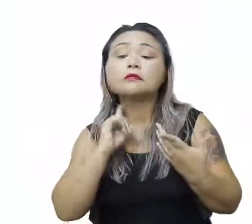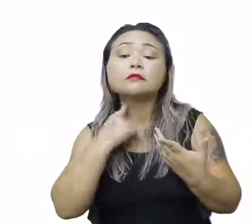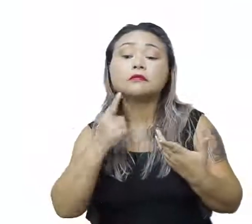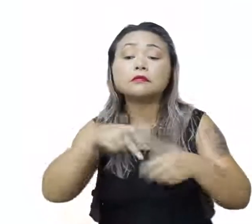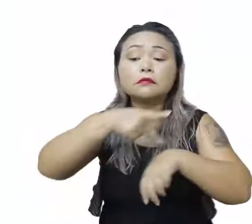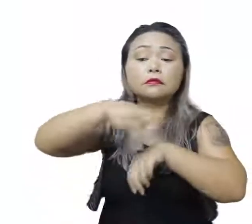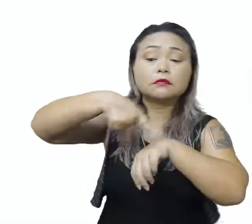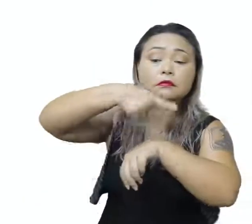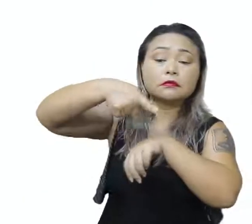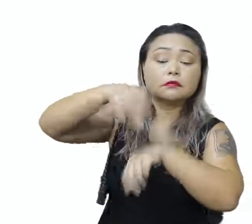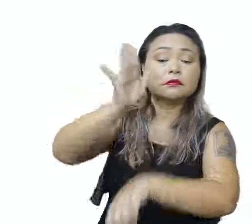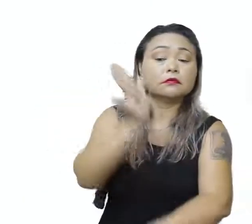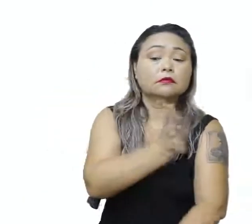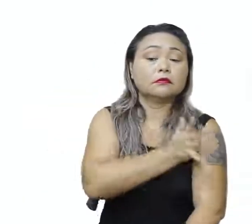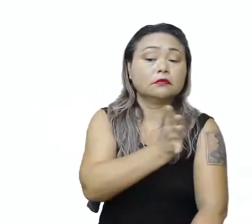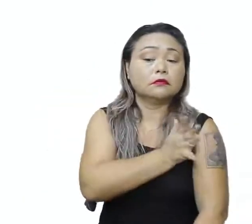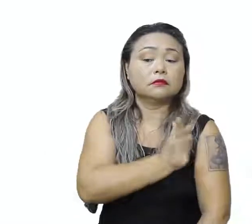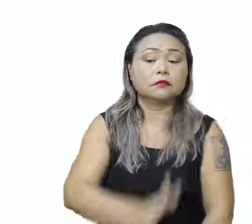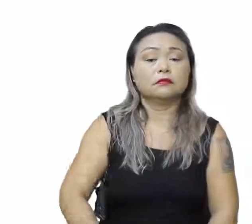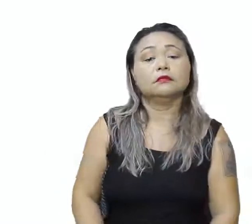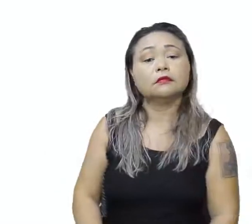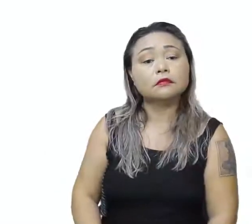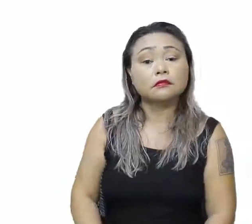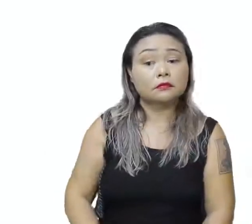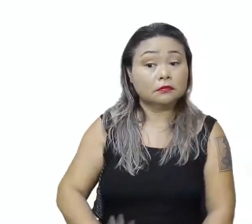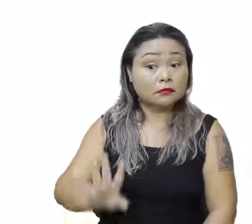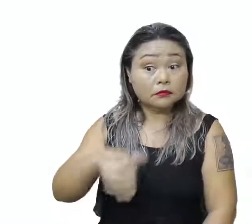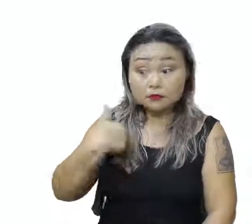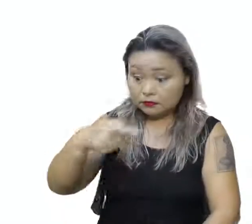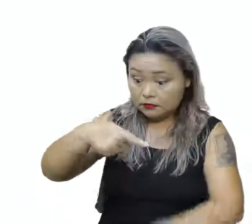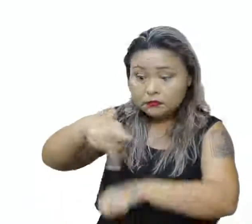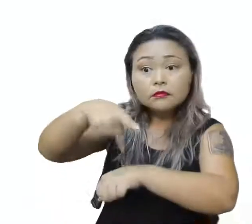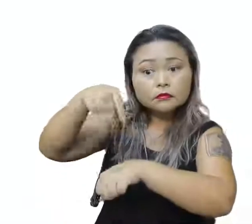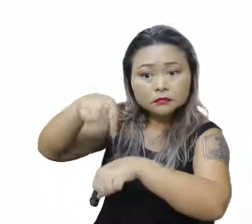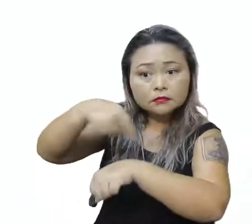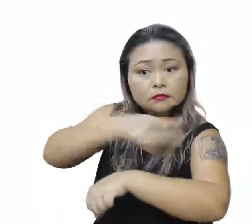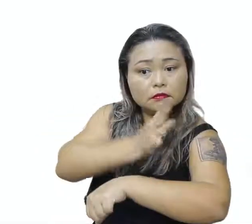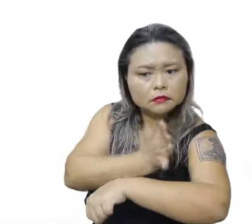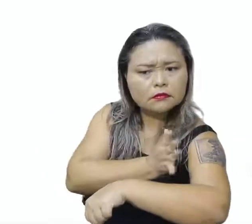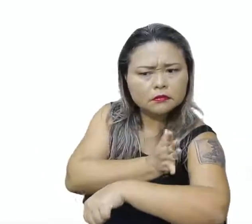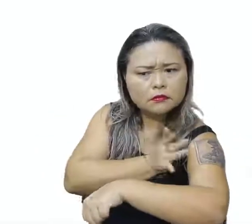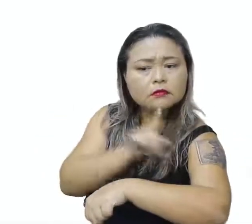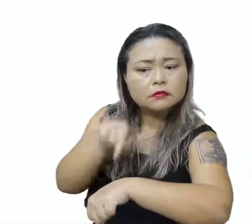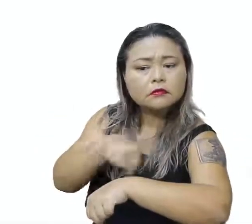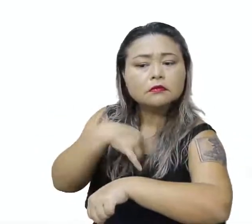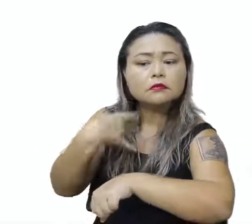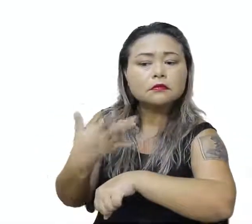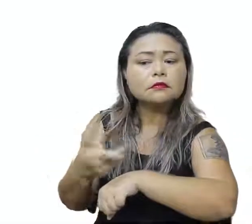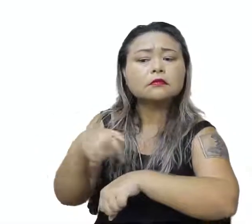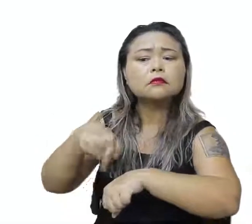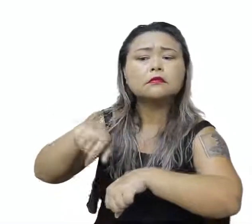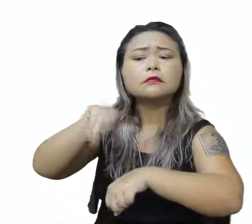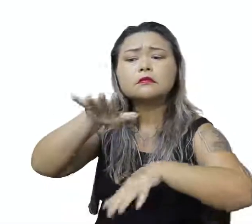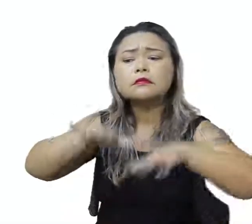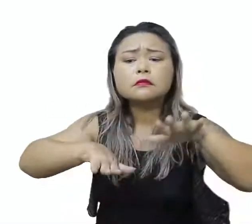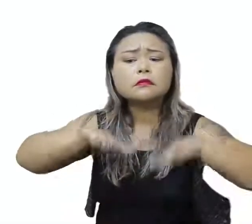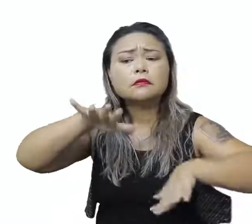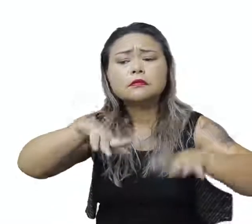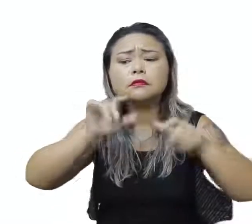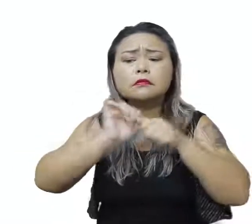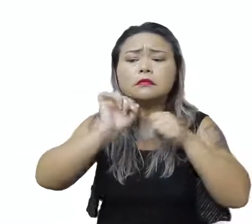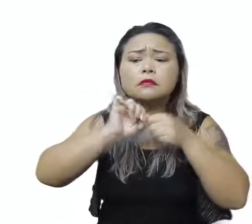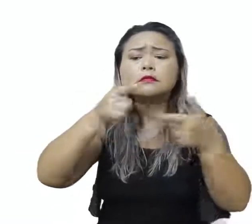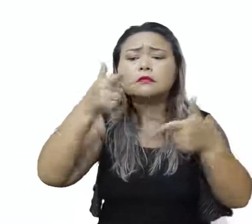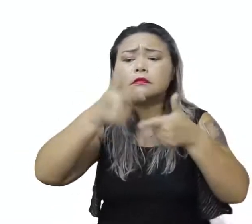países ricos. E esses países ricos, claro que eles trazem alguns impactos